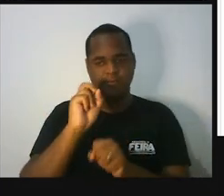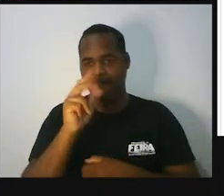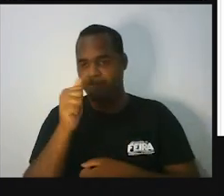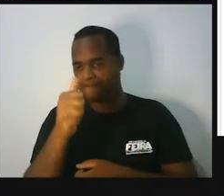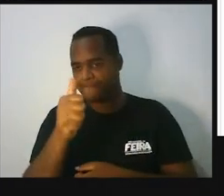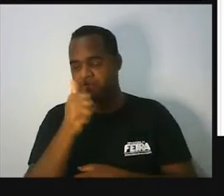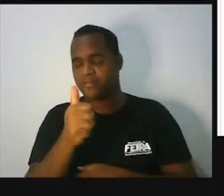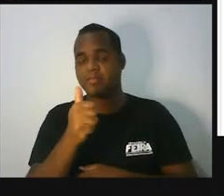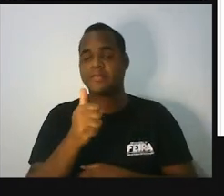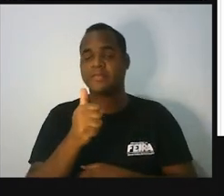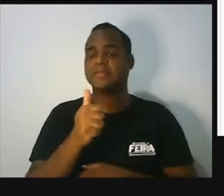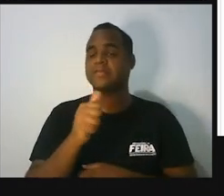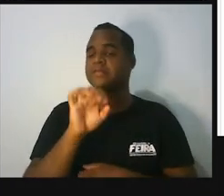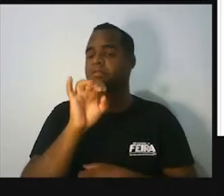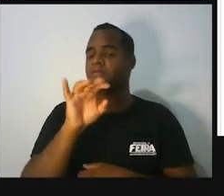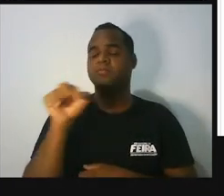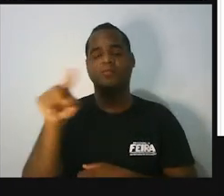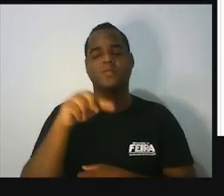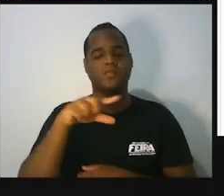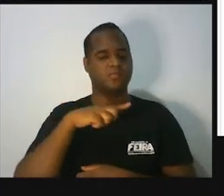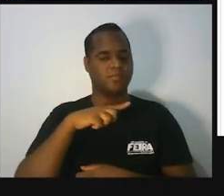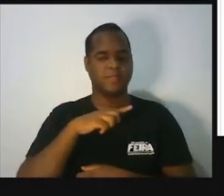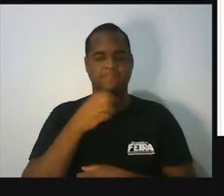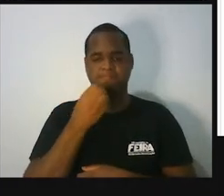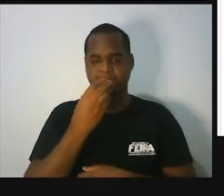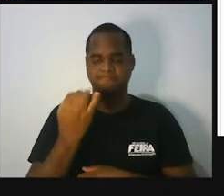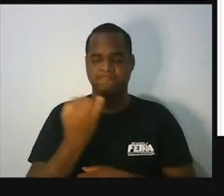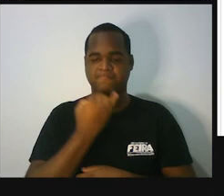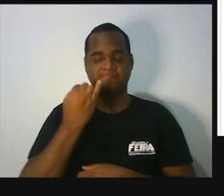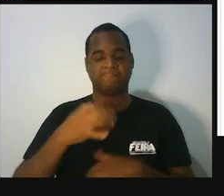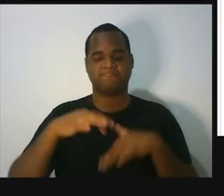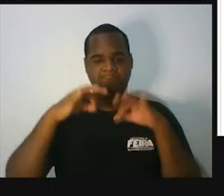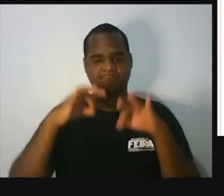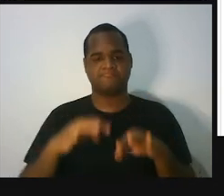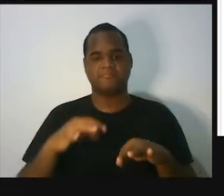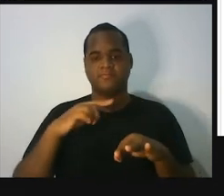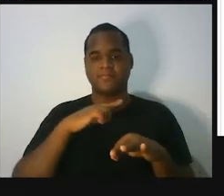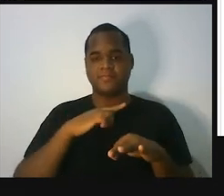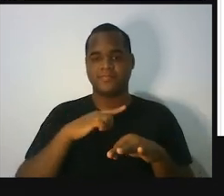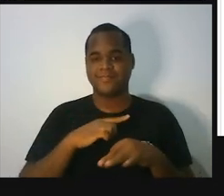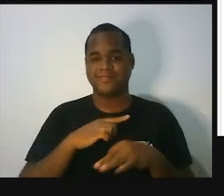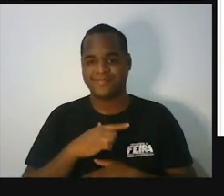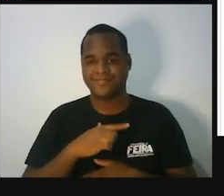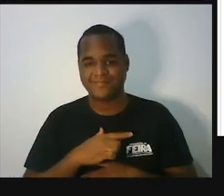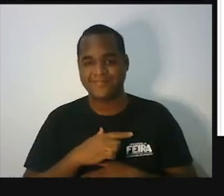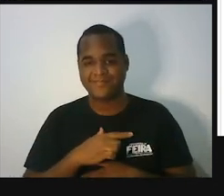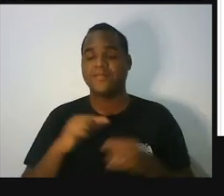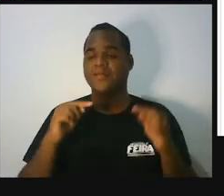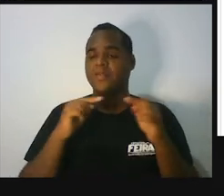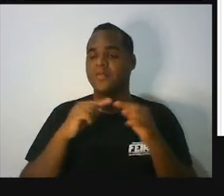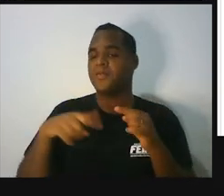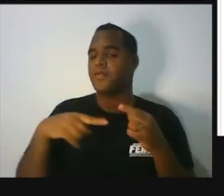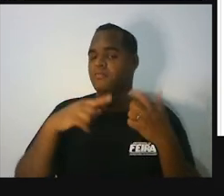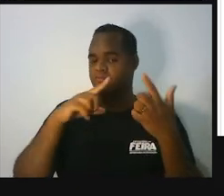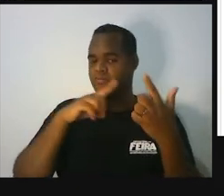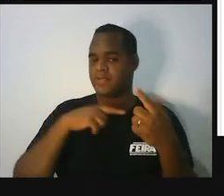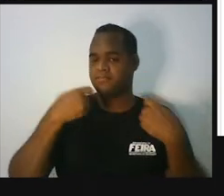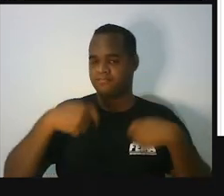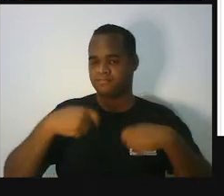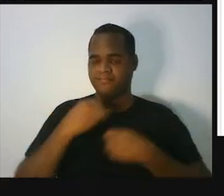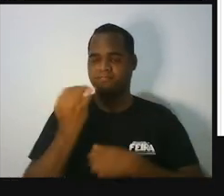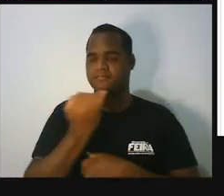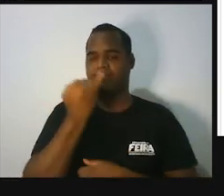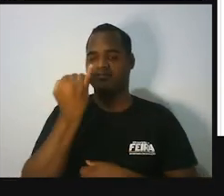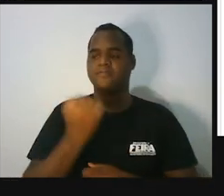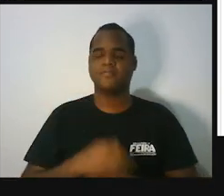Só para que eu tenha exatamente o que eu preciso ter aqui. Certo?